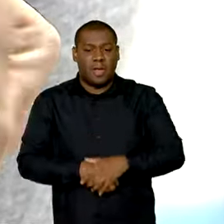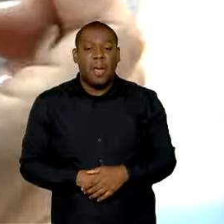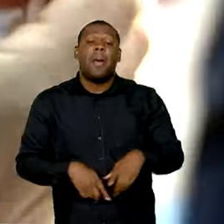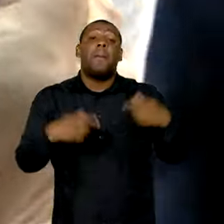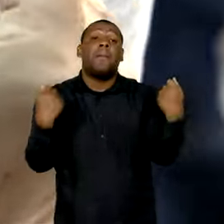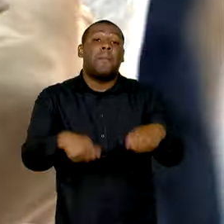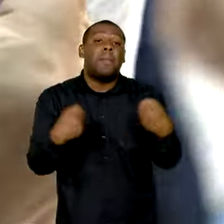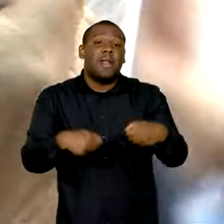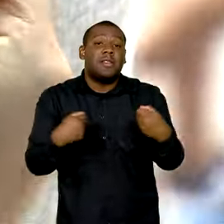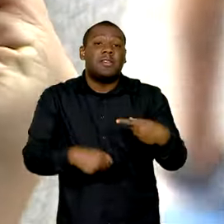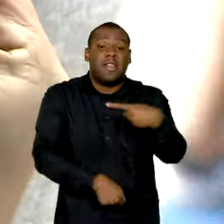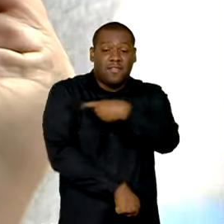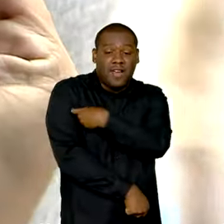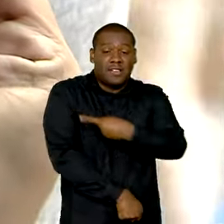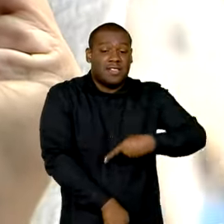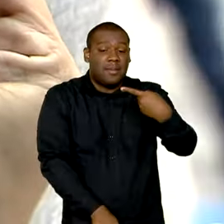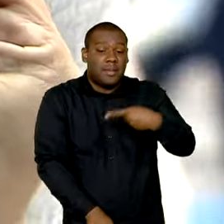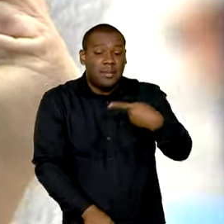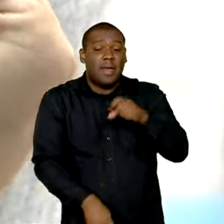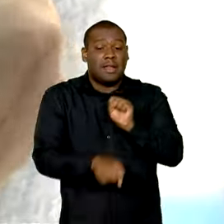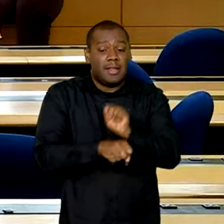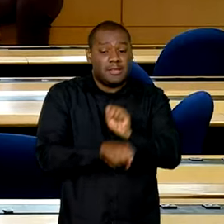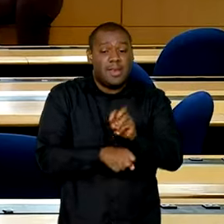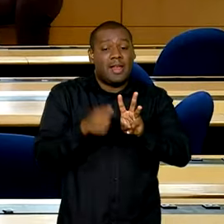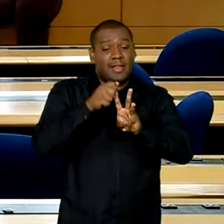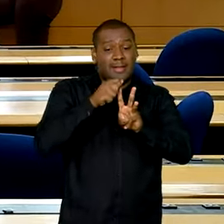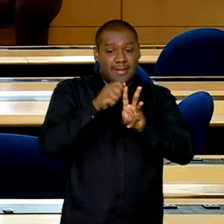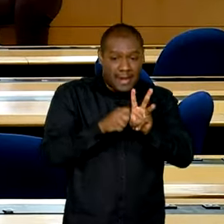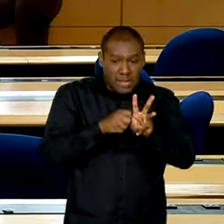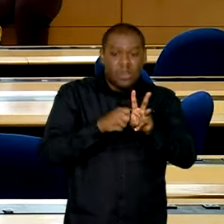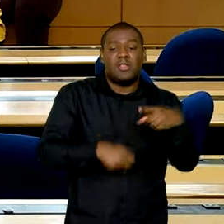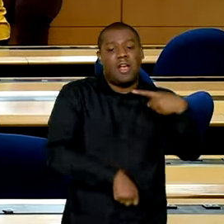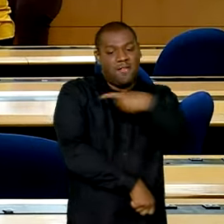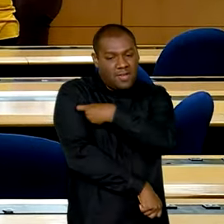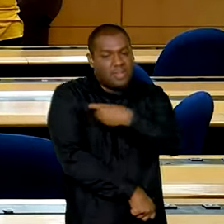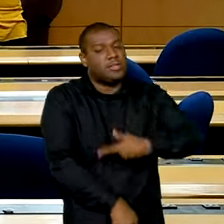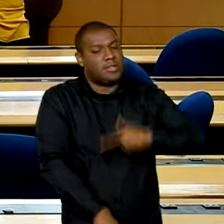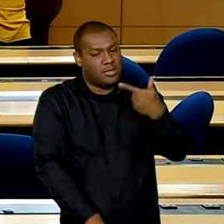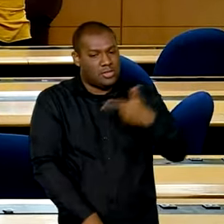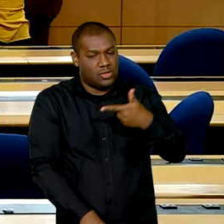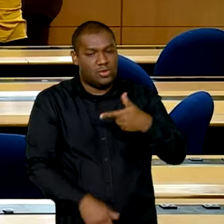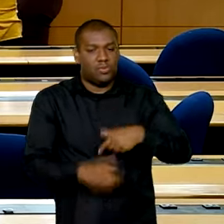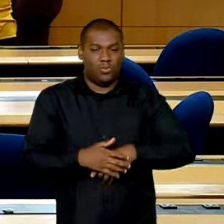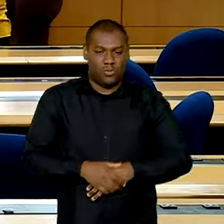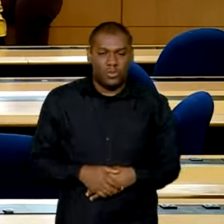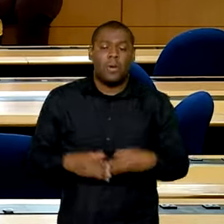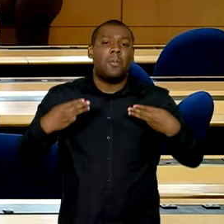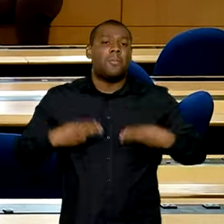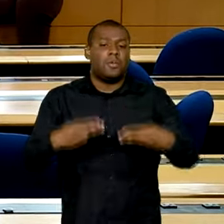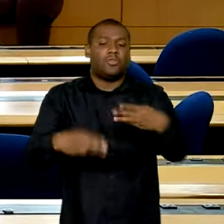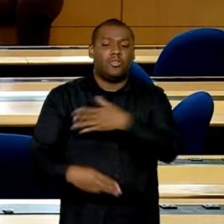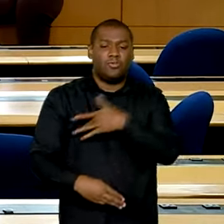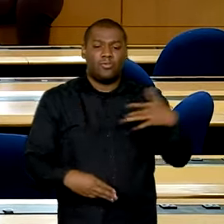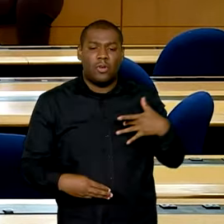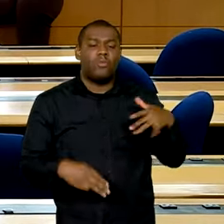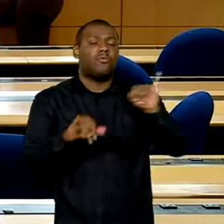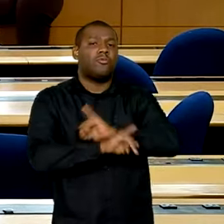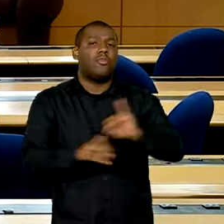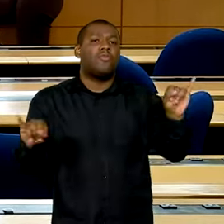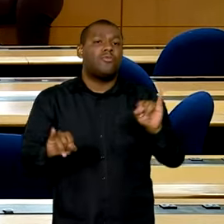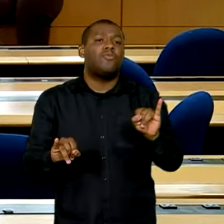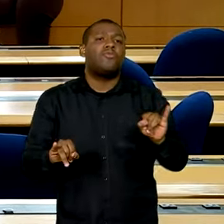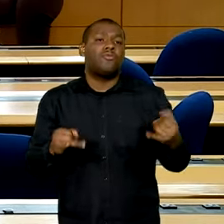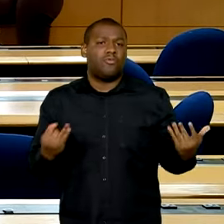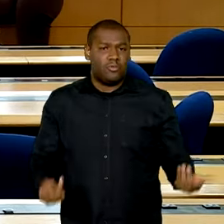no intervalo superior a 90 dias. O Ministério da Saúde liberou até esta terça-feira 44 milhões